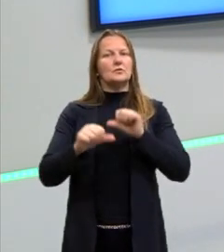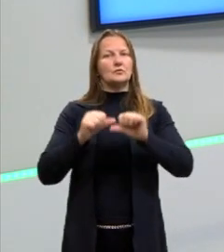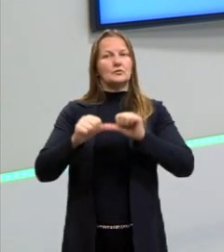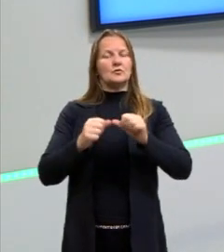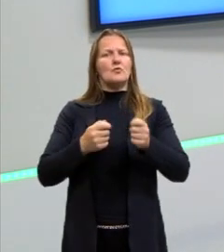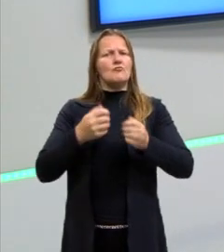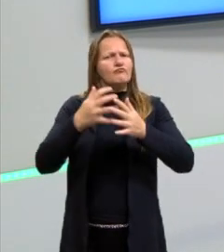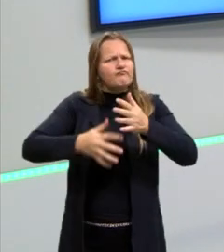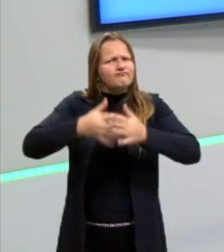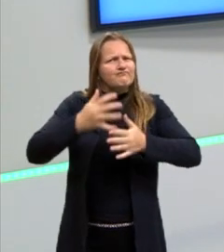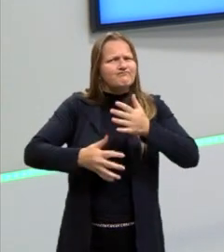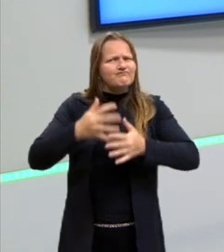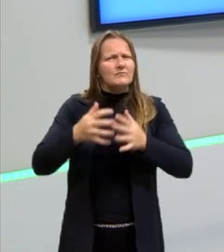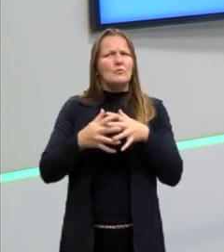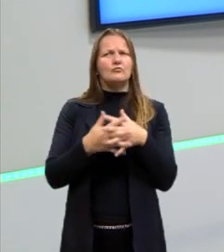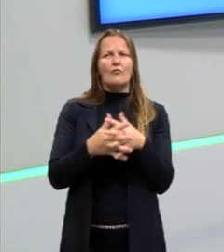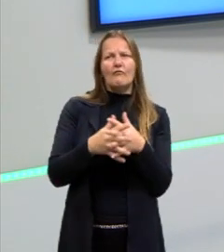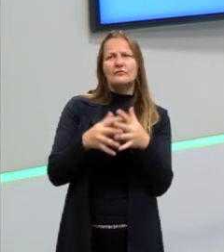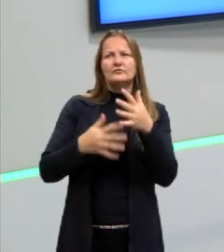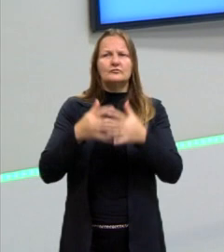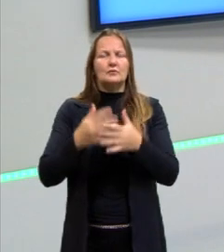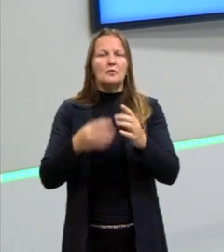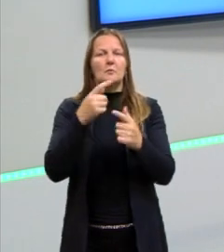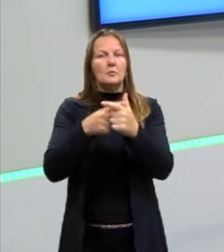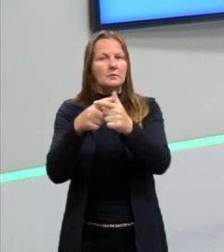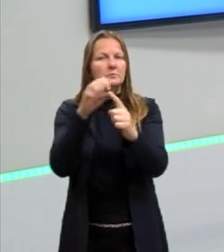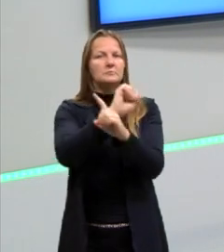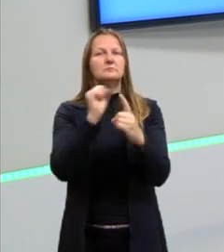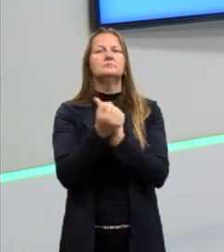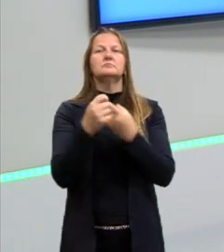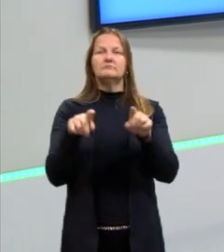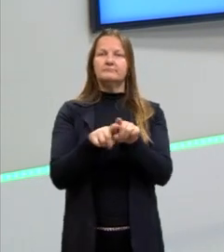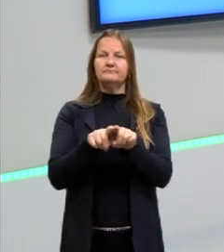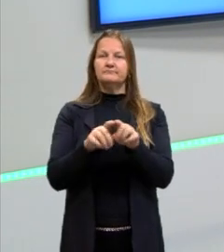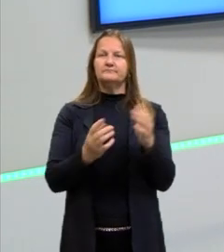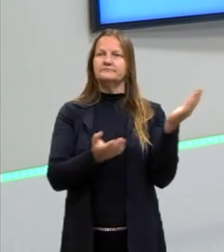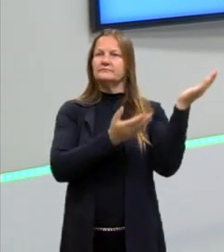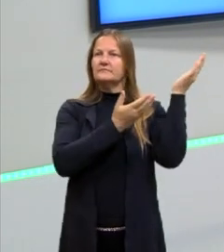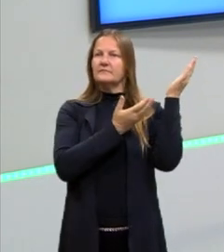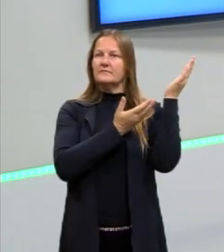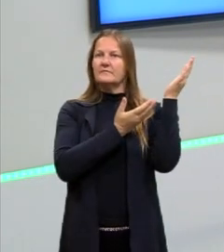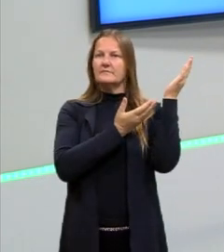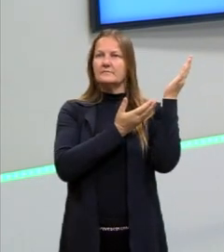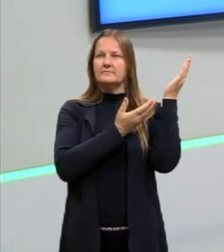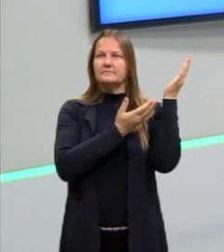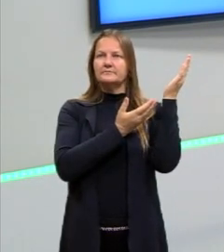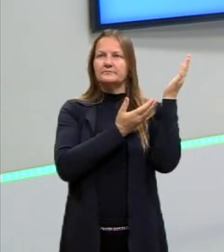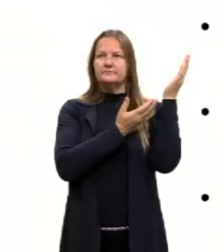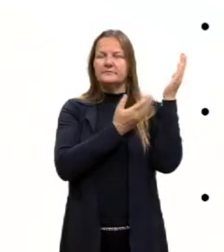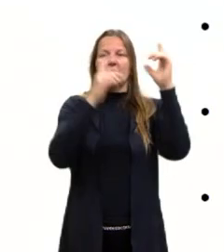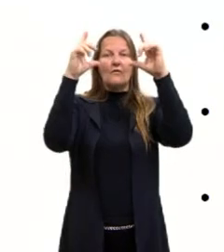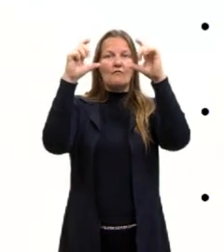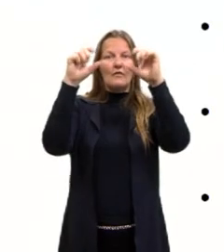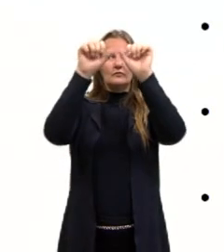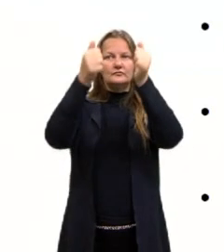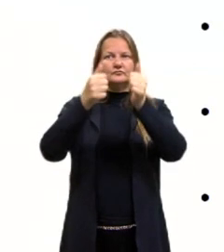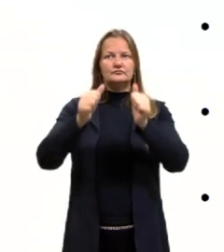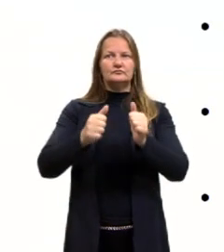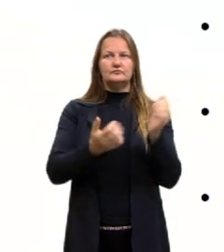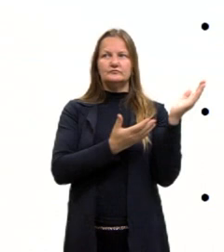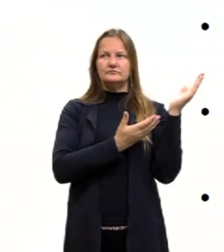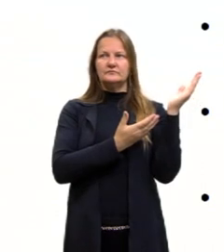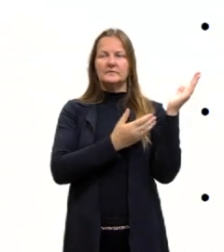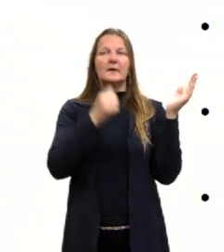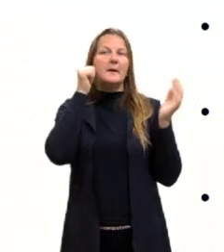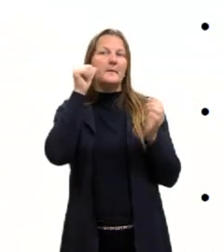conflitos, novos problemas sociais. E aqui, uma pintura, então, uma ilustração retratando a Rainha